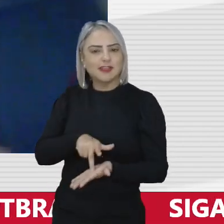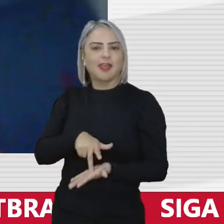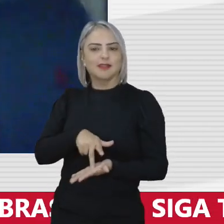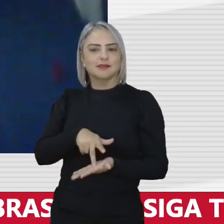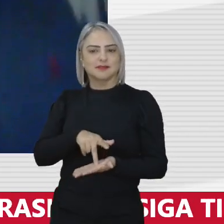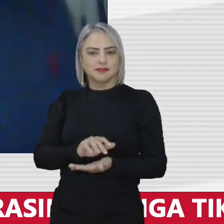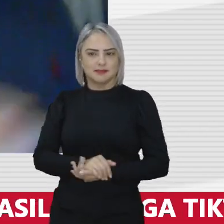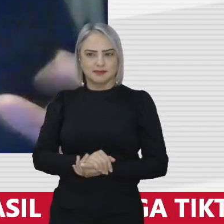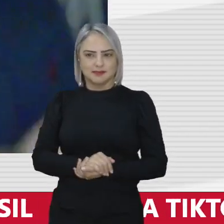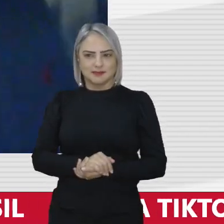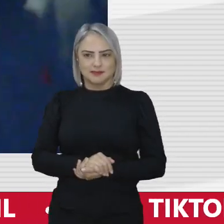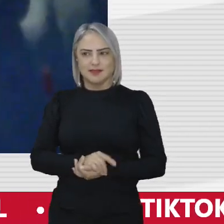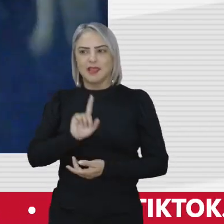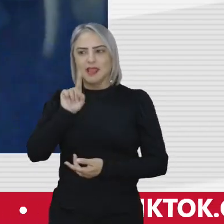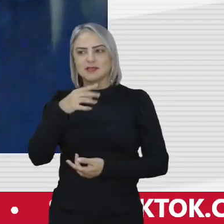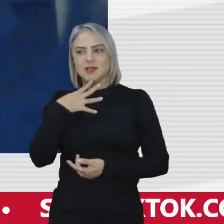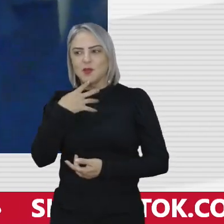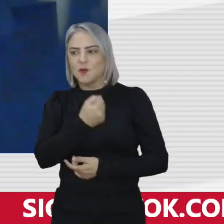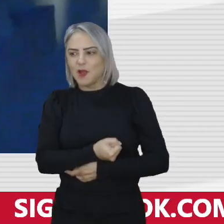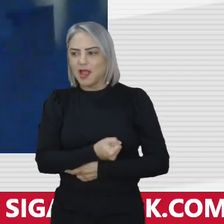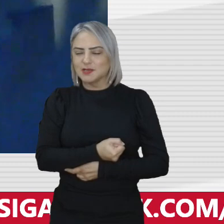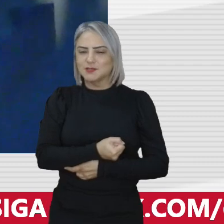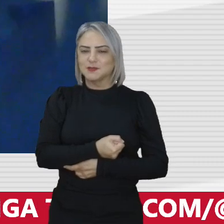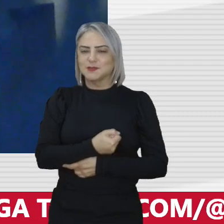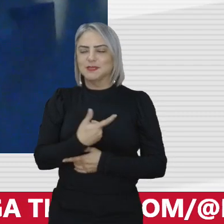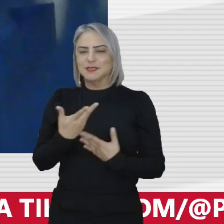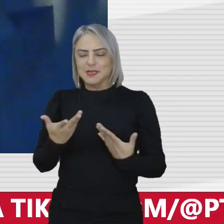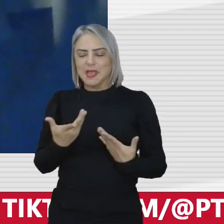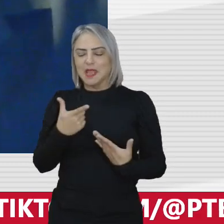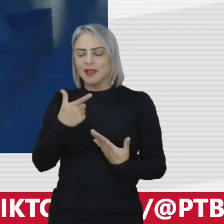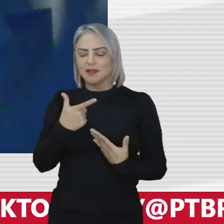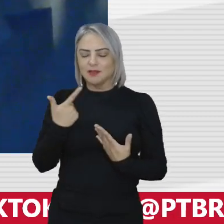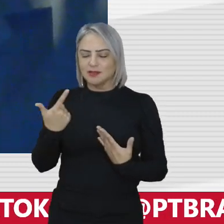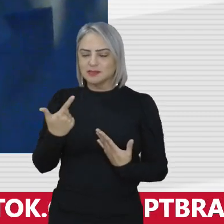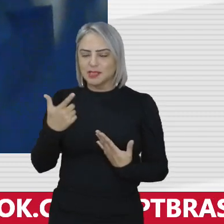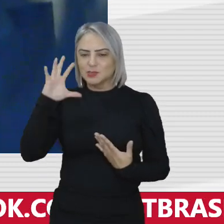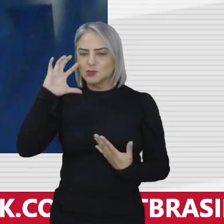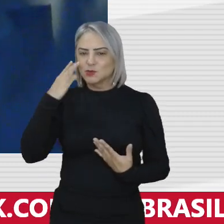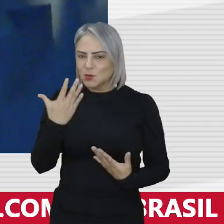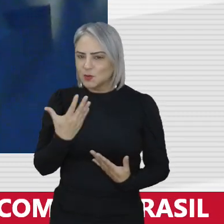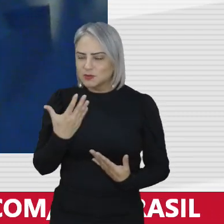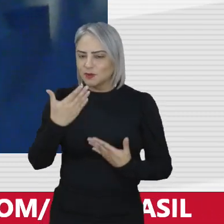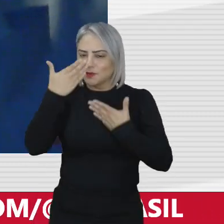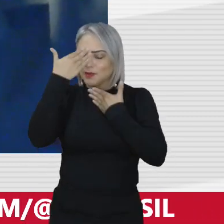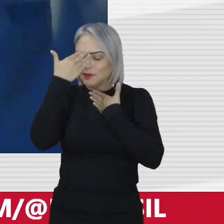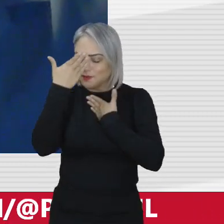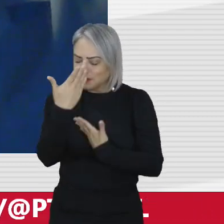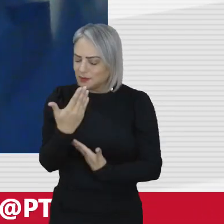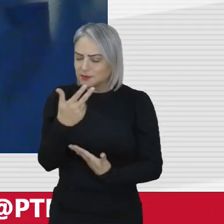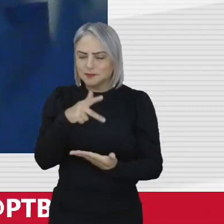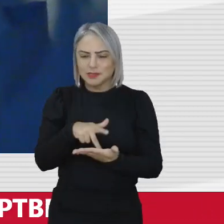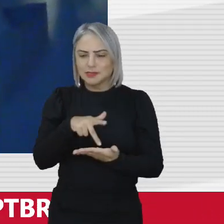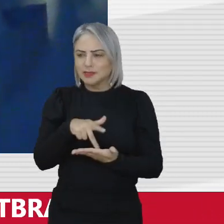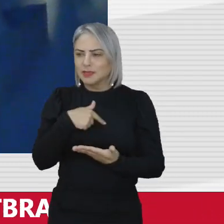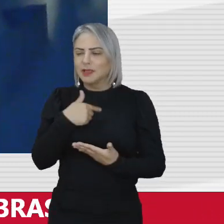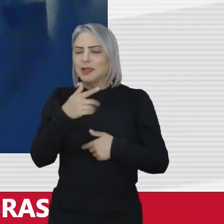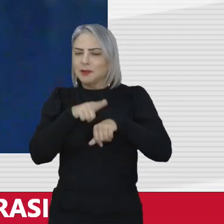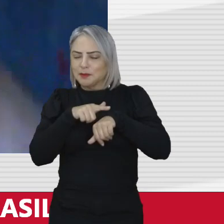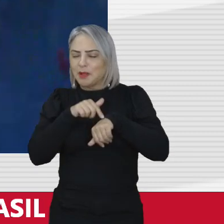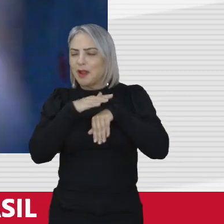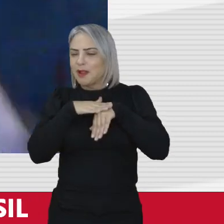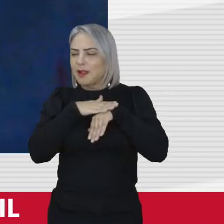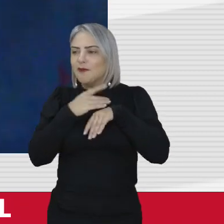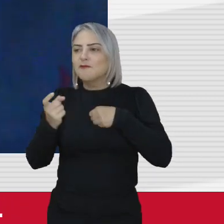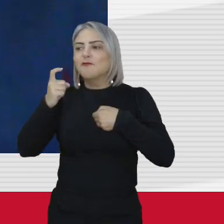então esse eu acho que é a grande saída que nós temos eu agradeço profundamente queria estar aqui mais tempo